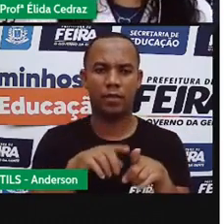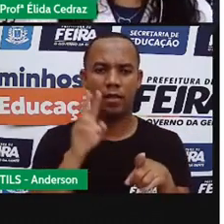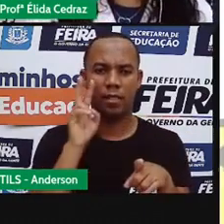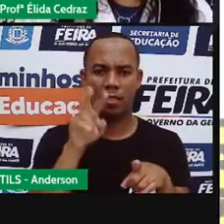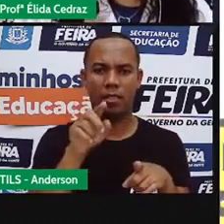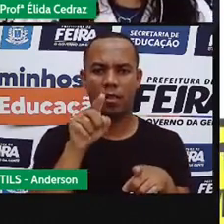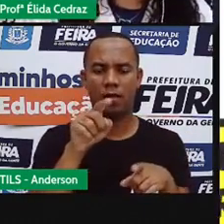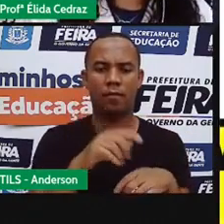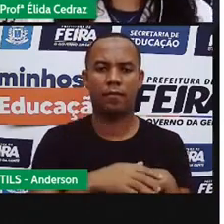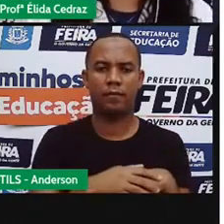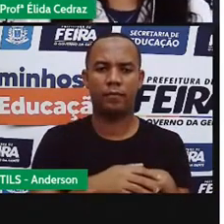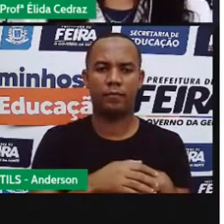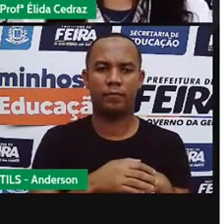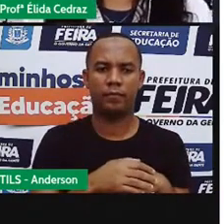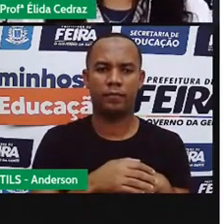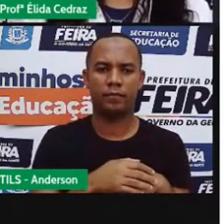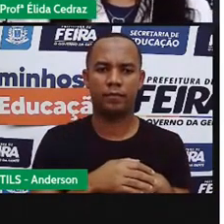lá.